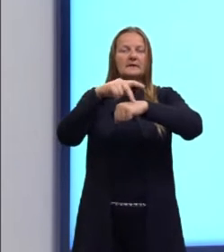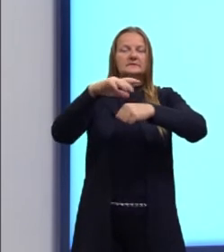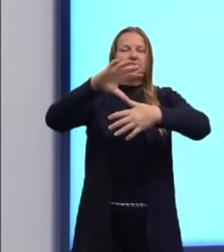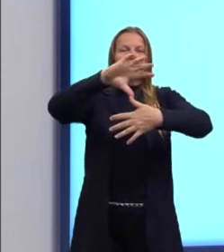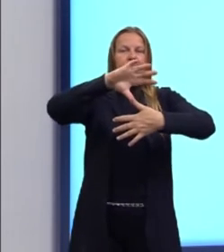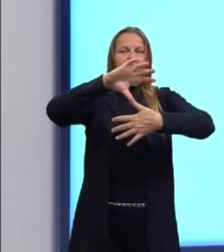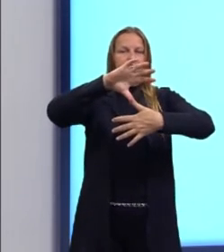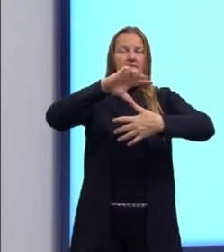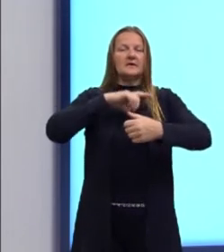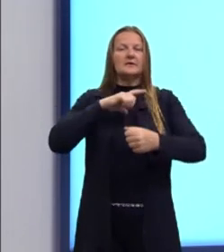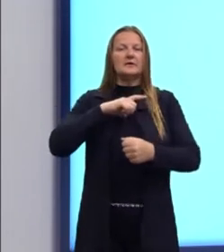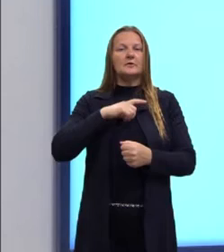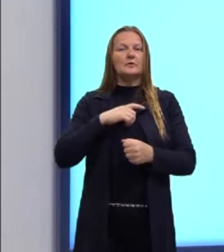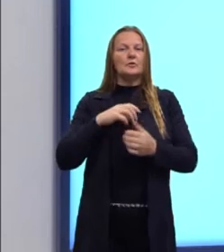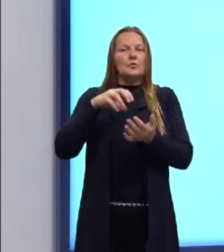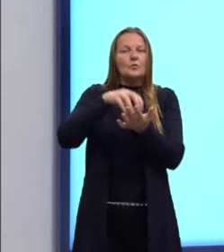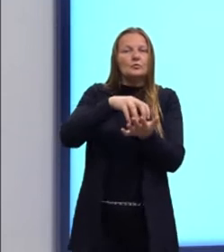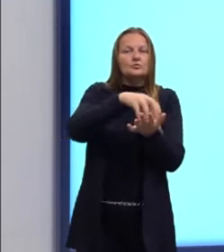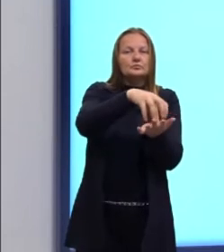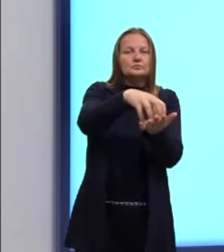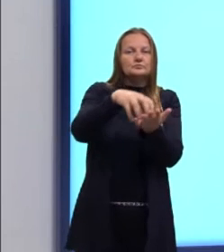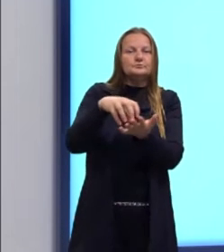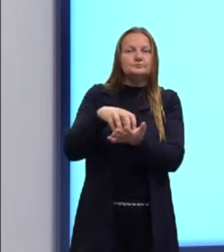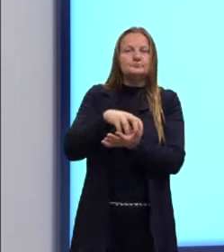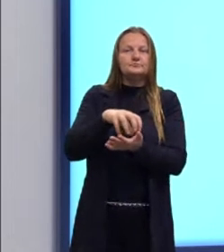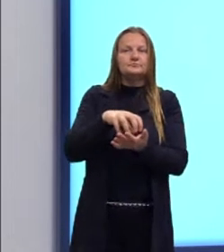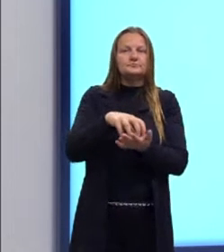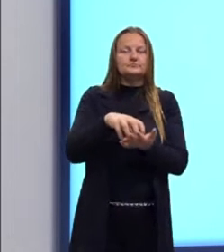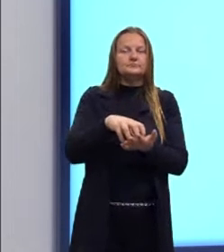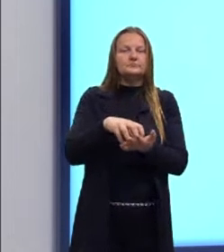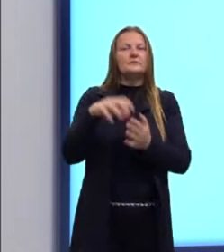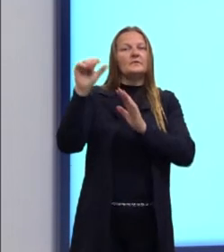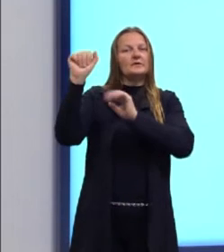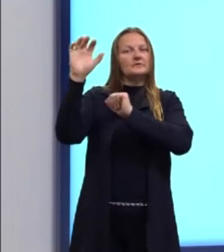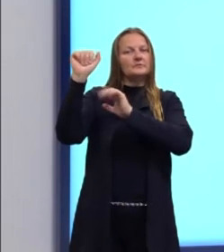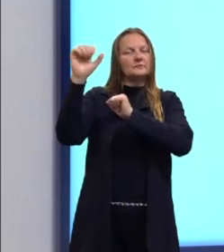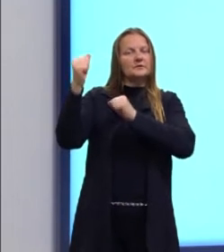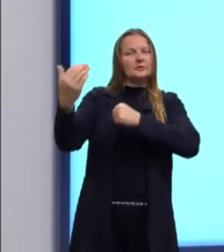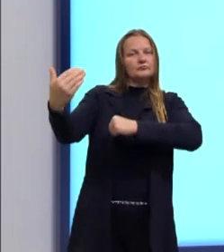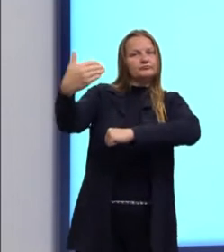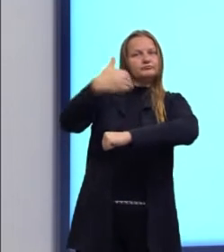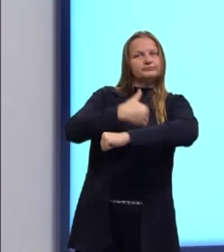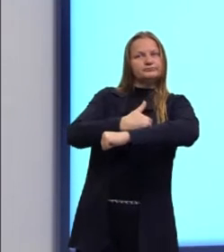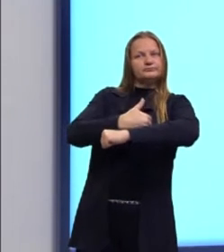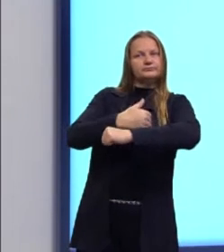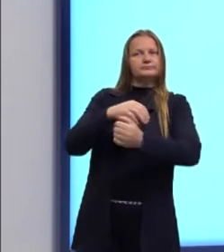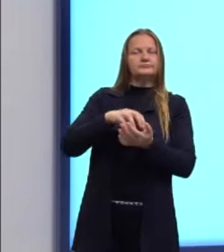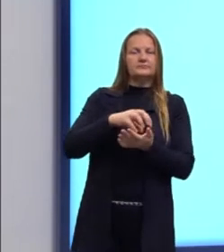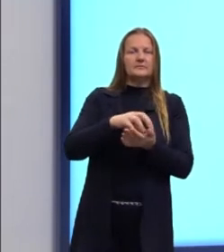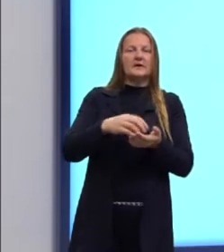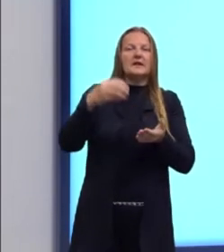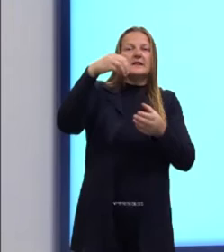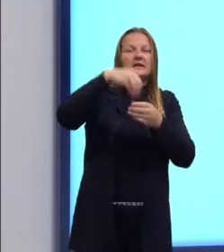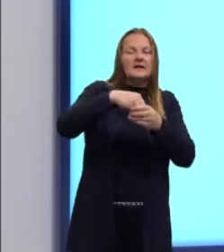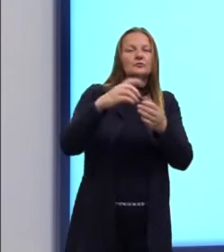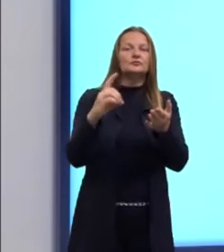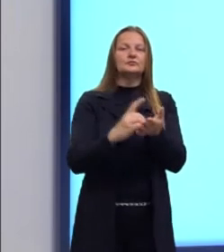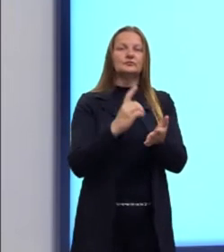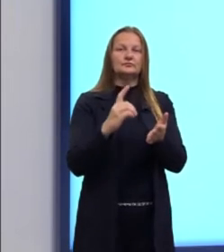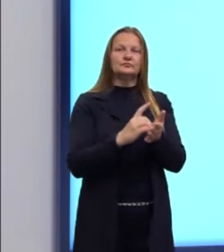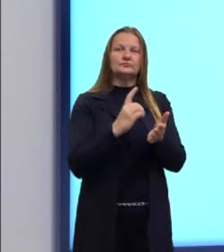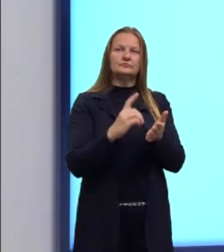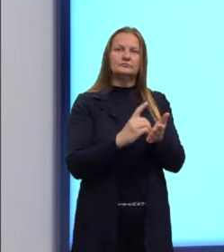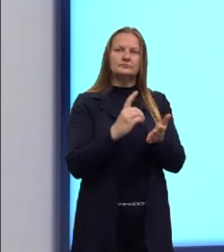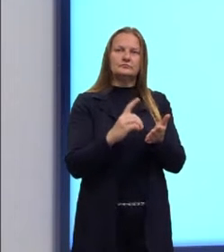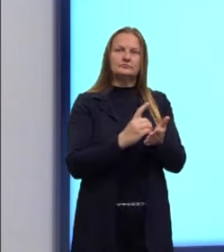que tenha sido colonizado pela Espanha. Essa é a forma que você vai encontrar dentro de qualquer dicionário.